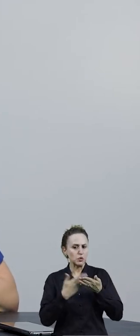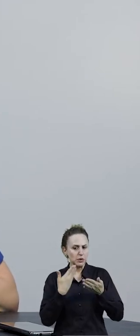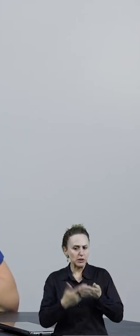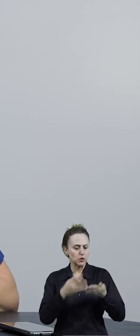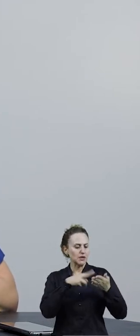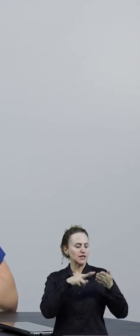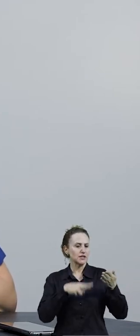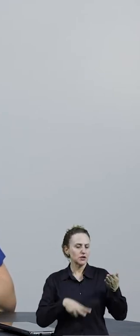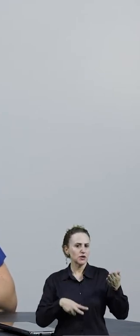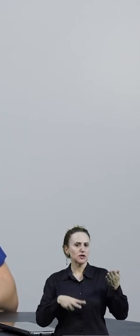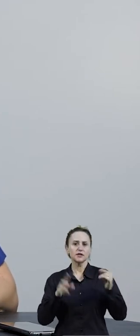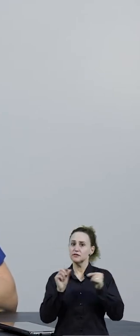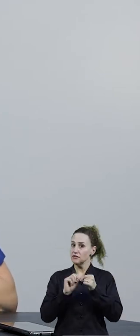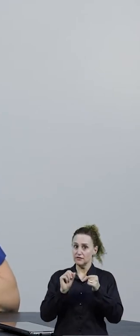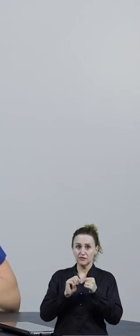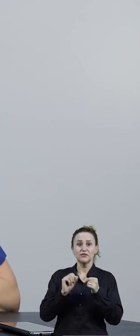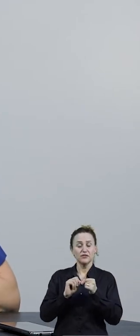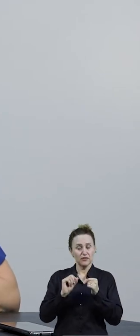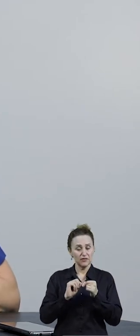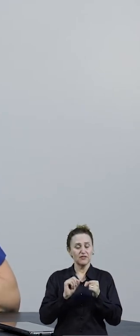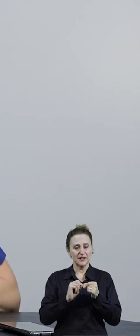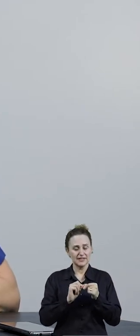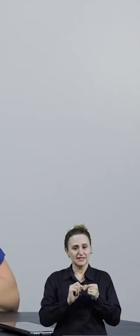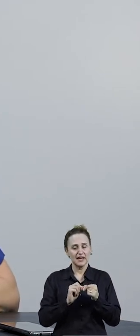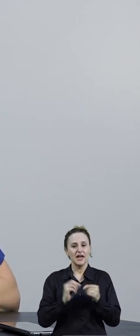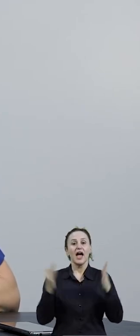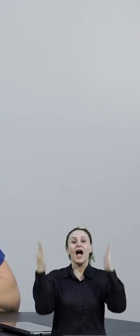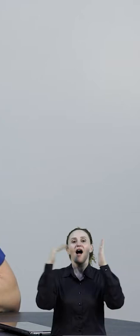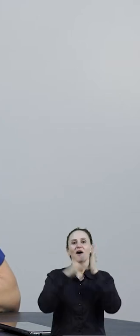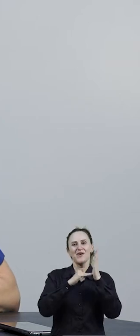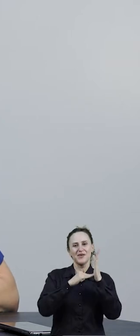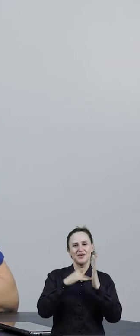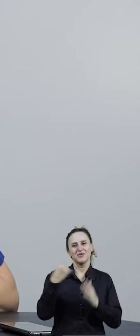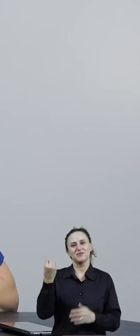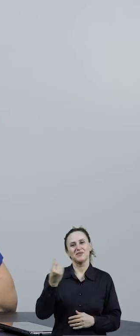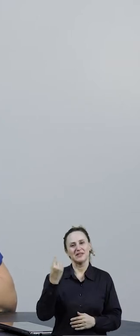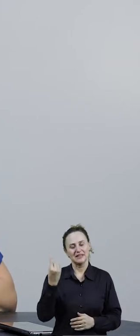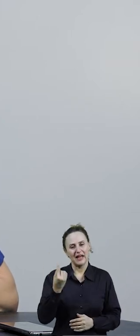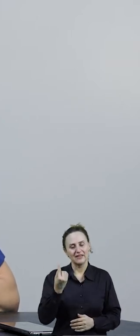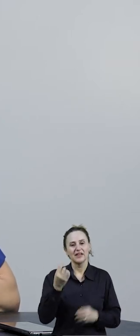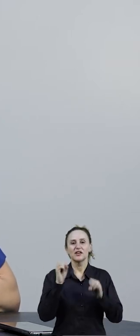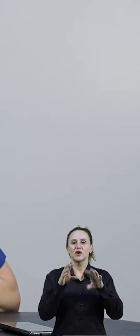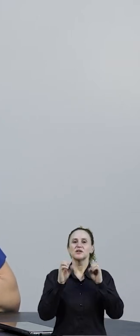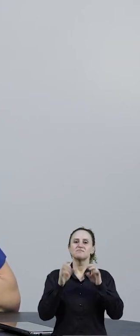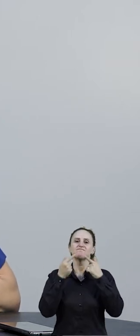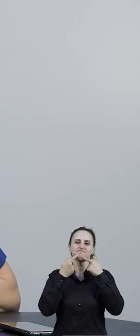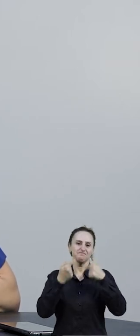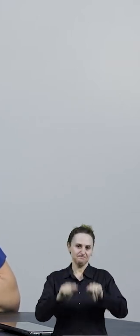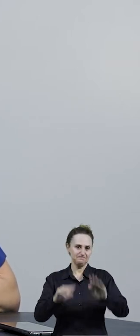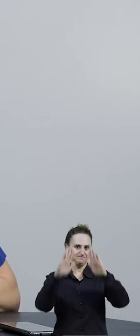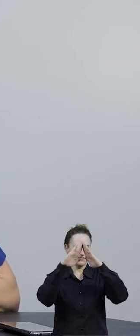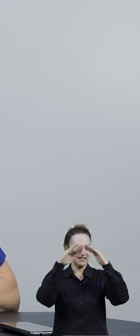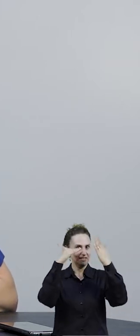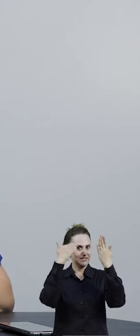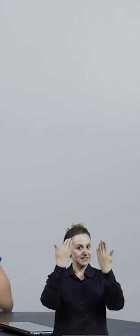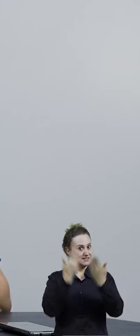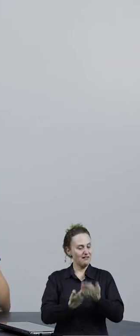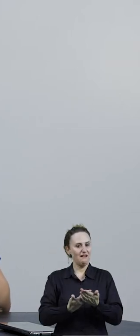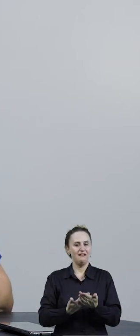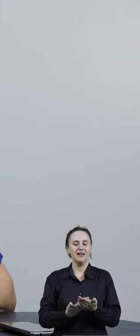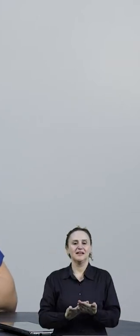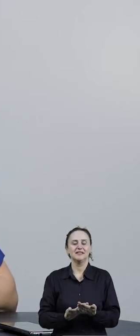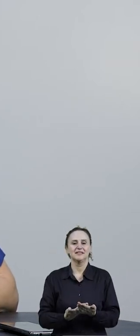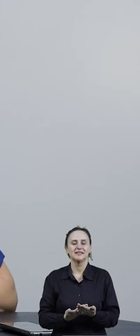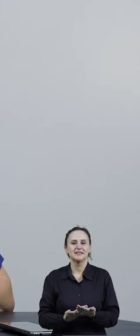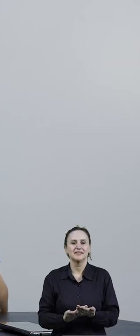estudando gramática, então vocês vão fazer uma ponte também com a última unidade de autoestudo, que é o ensino da gramática na escola, né, ou